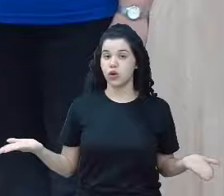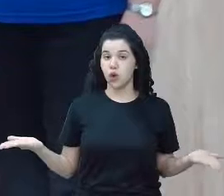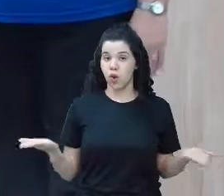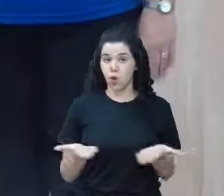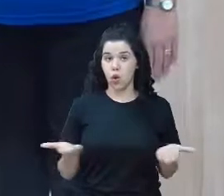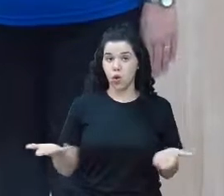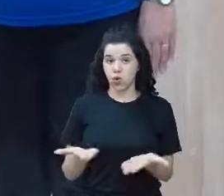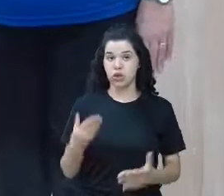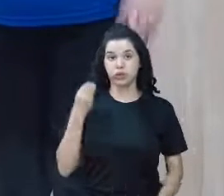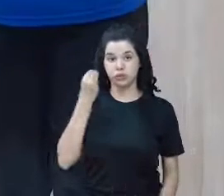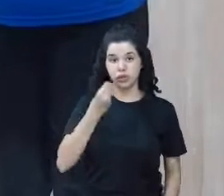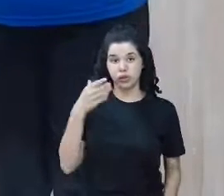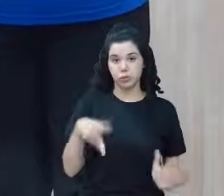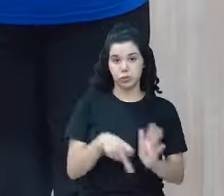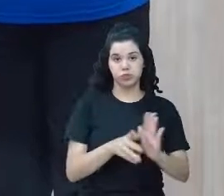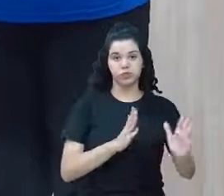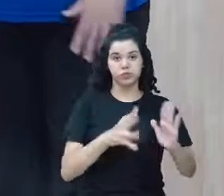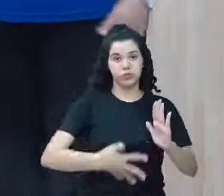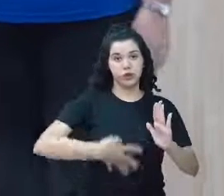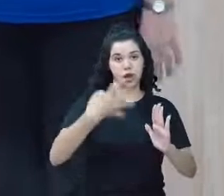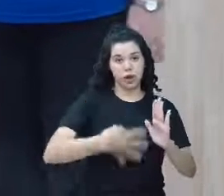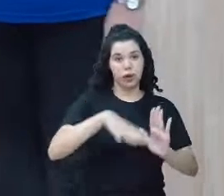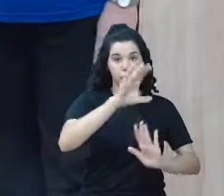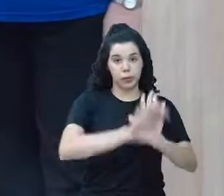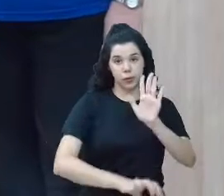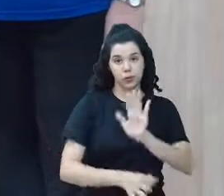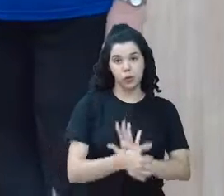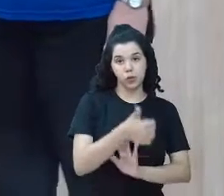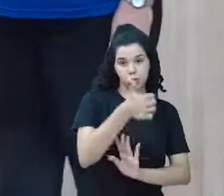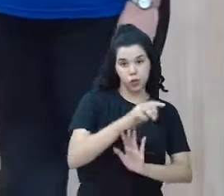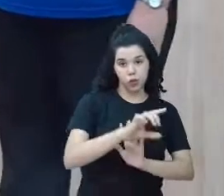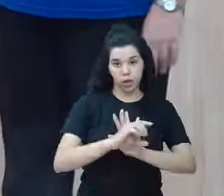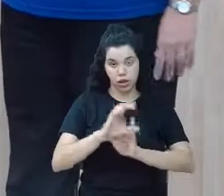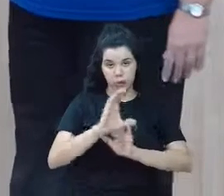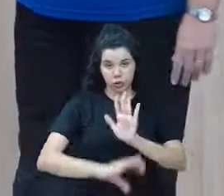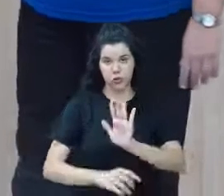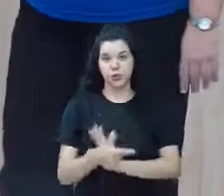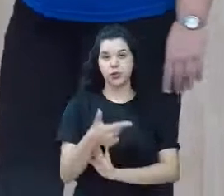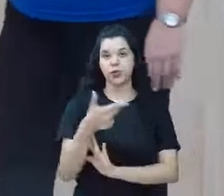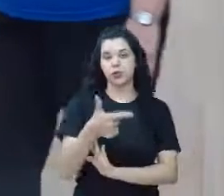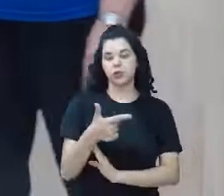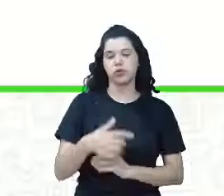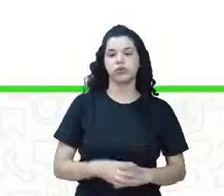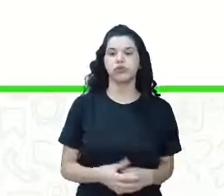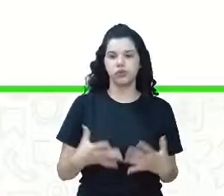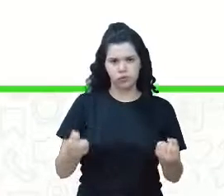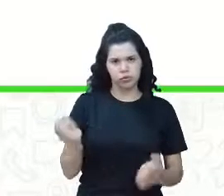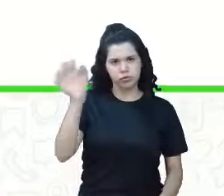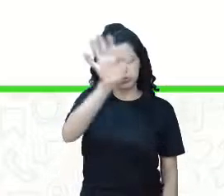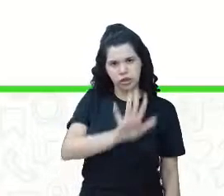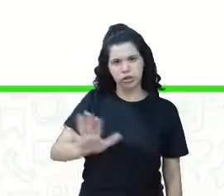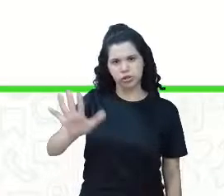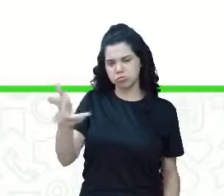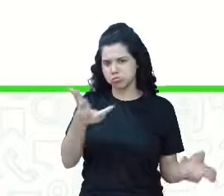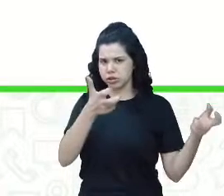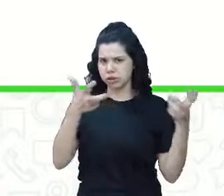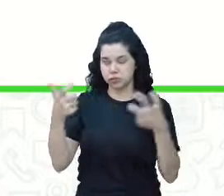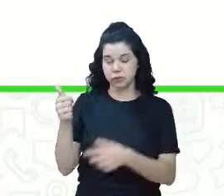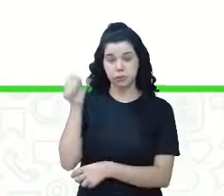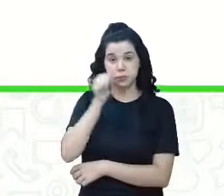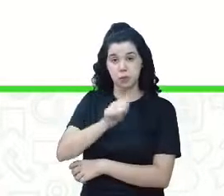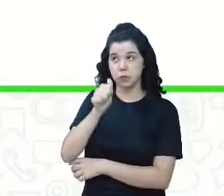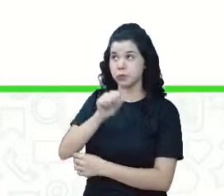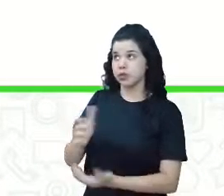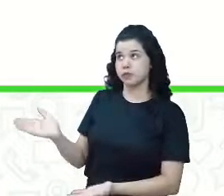vivenciar o módulo 4, capítulos 1 e 2. Veja aí essa imagem comigo. Essa mulher